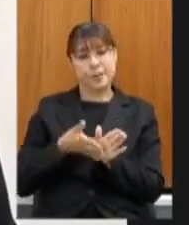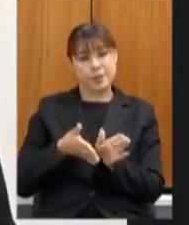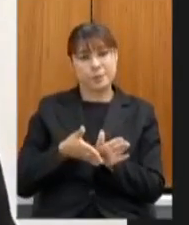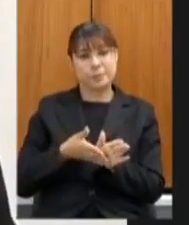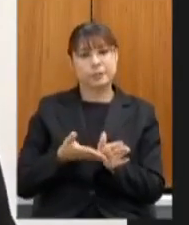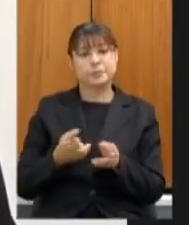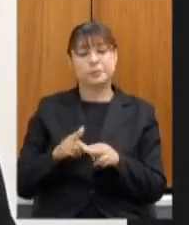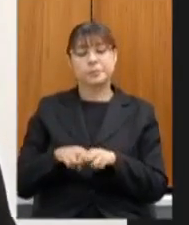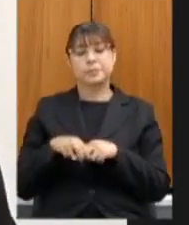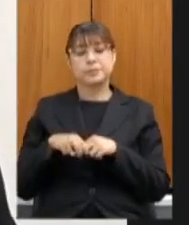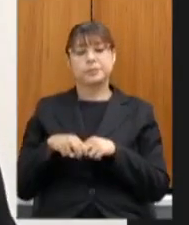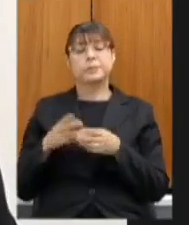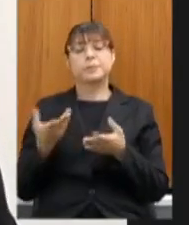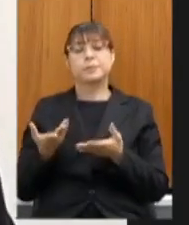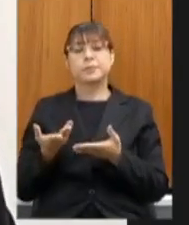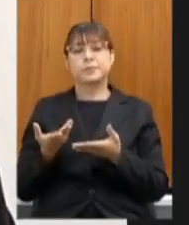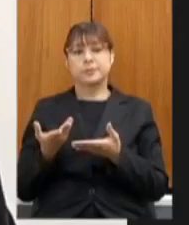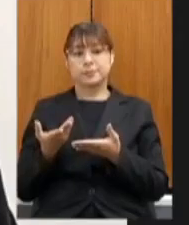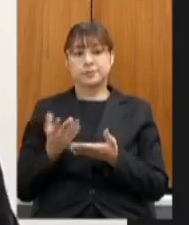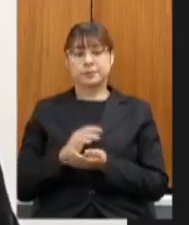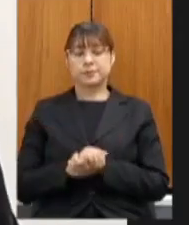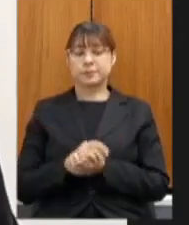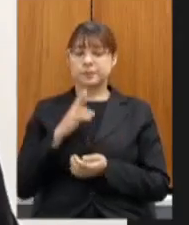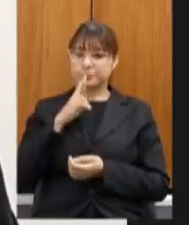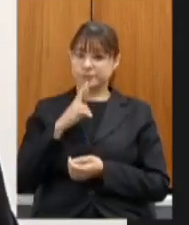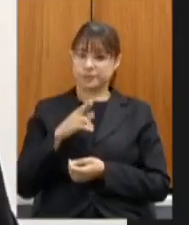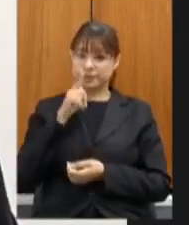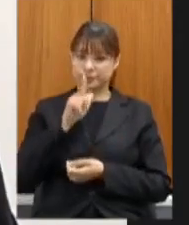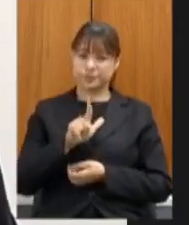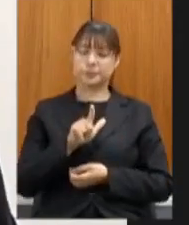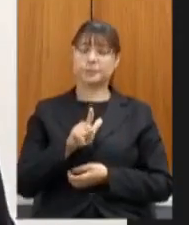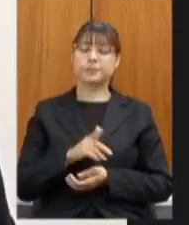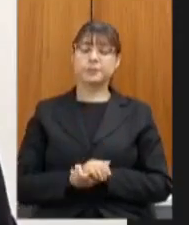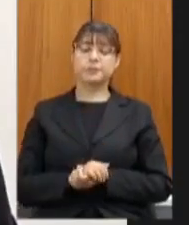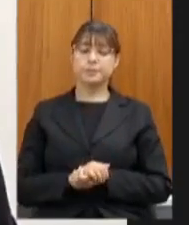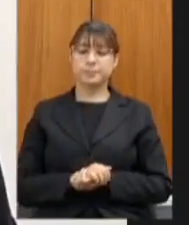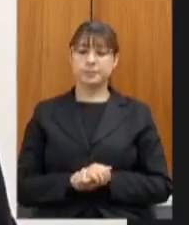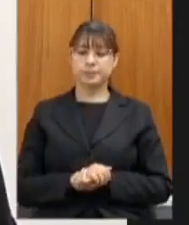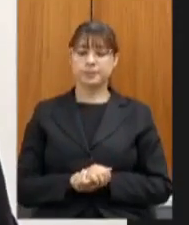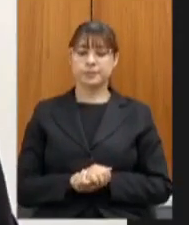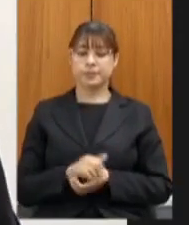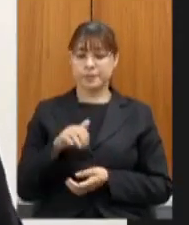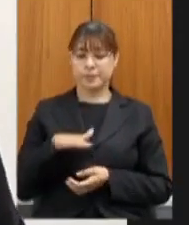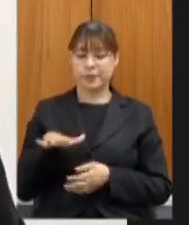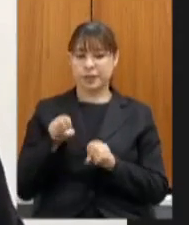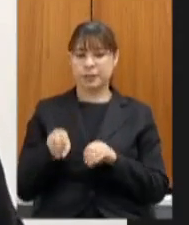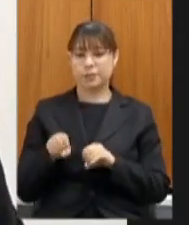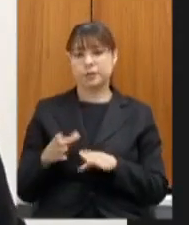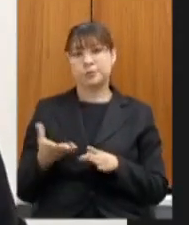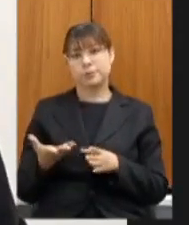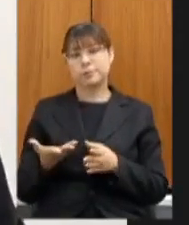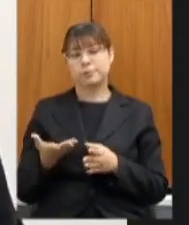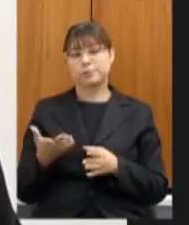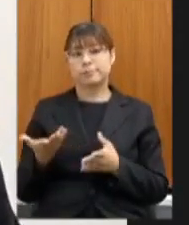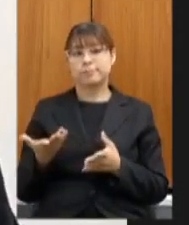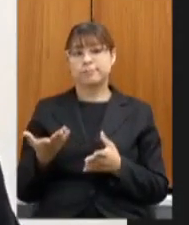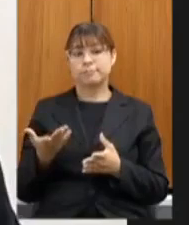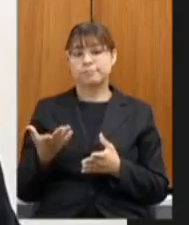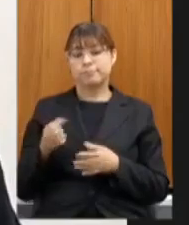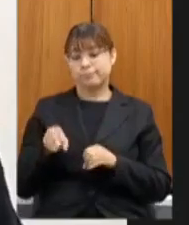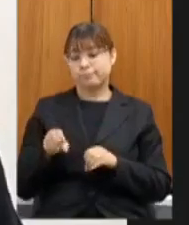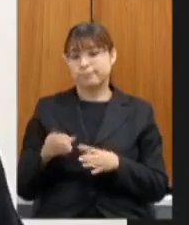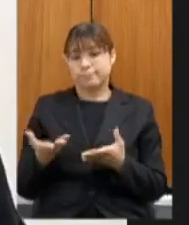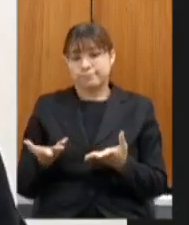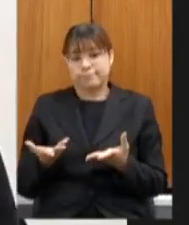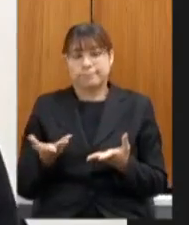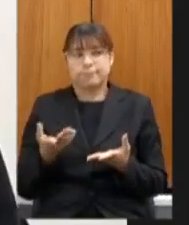índices obtidos os resultados dentro da nossa educação apesar que a educação é um universo